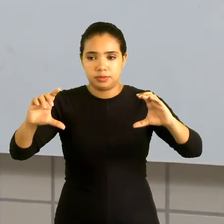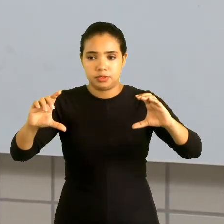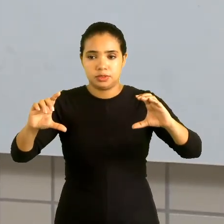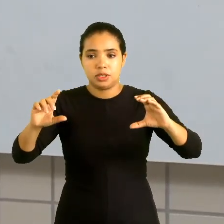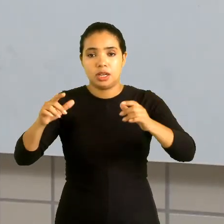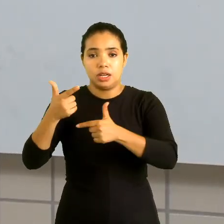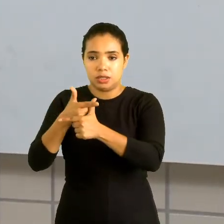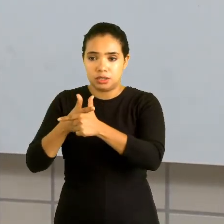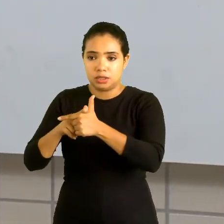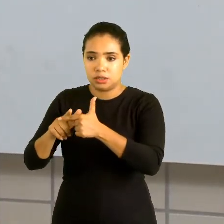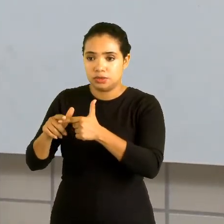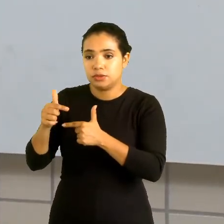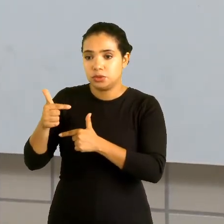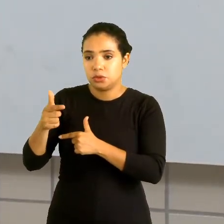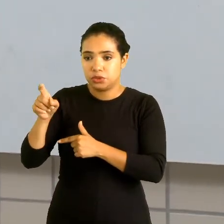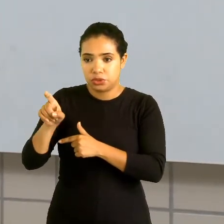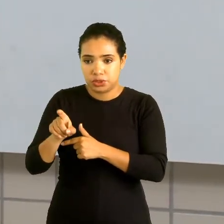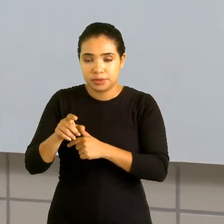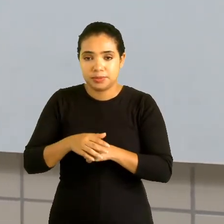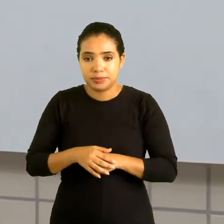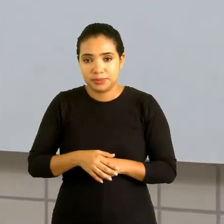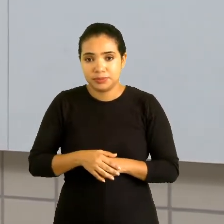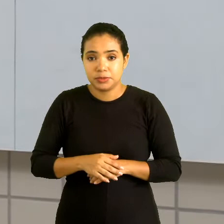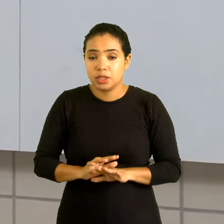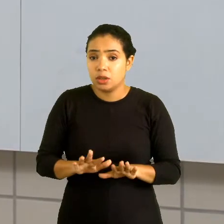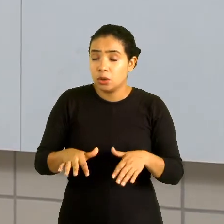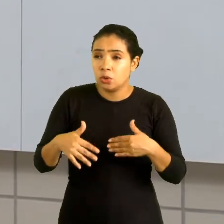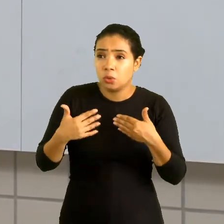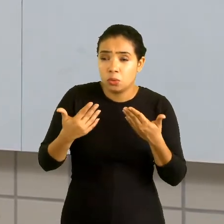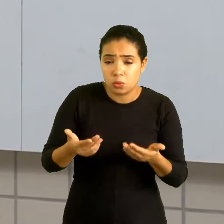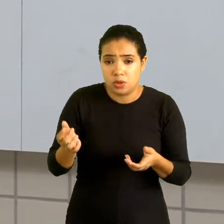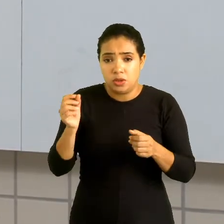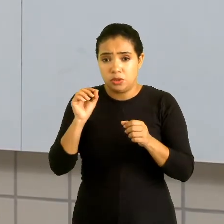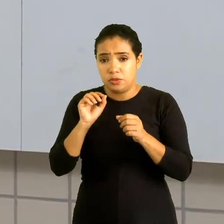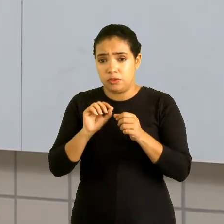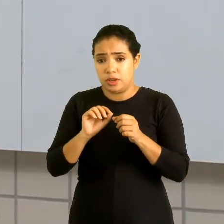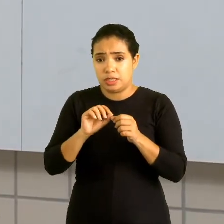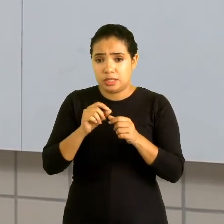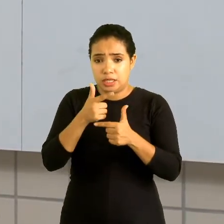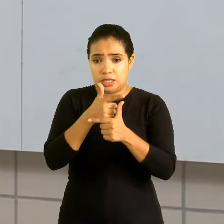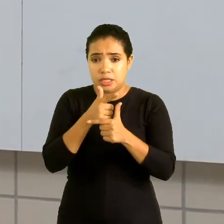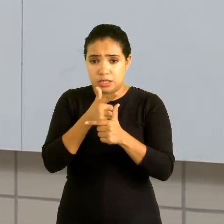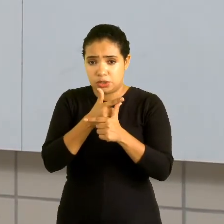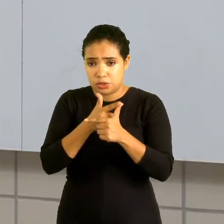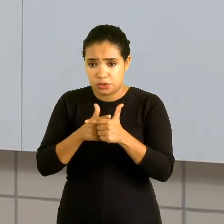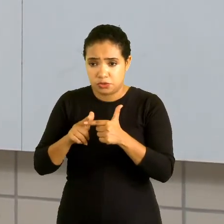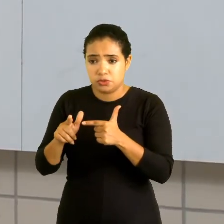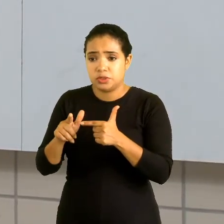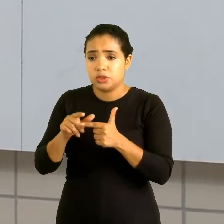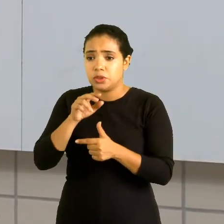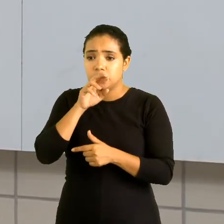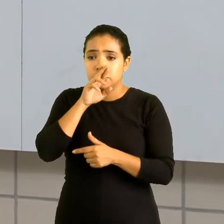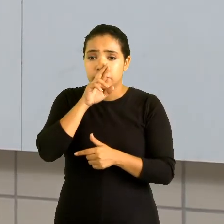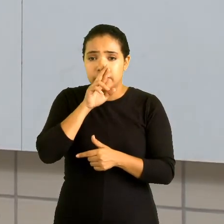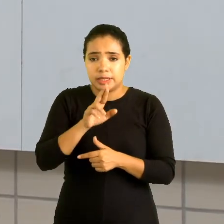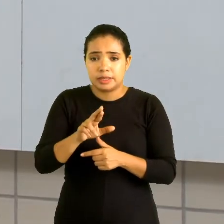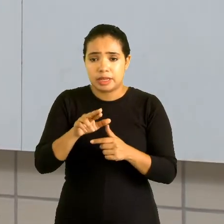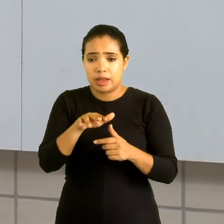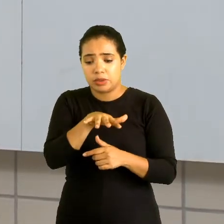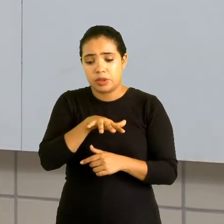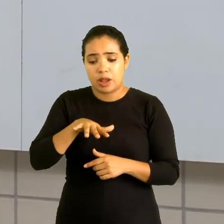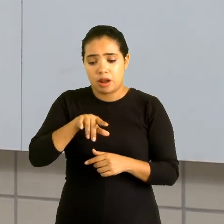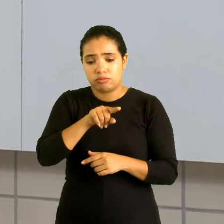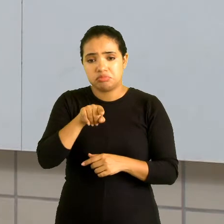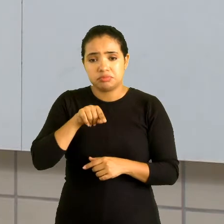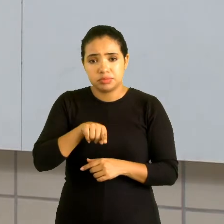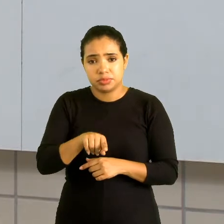Dividido por 2x. Quando eu fizer essa divisão, o resultado vai ser esse outro lado, que eu não conhecia.